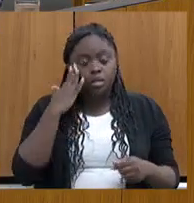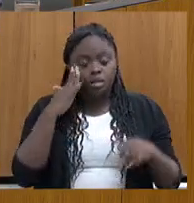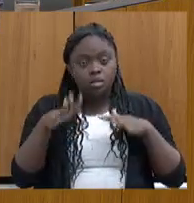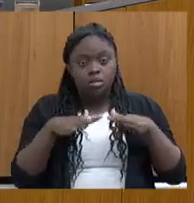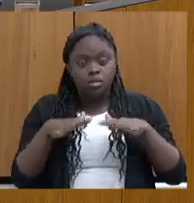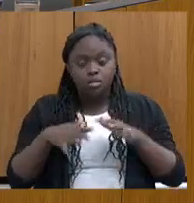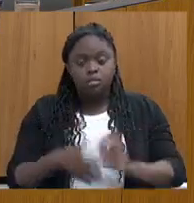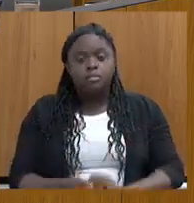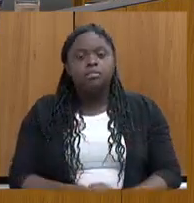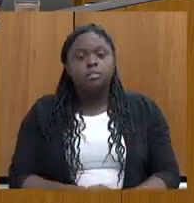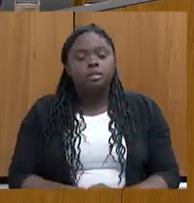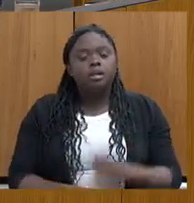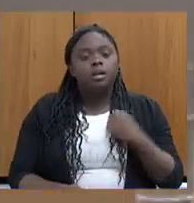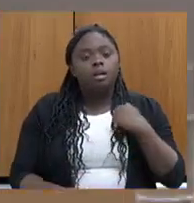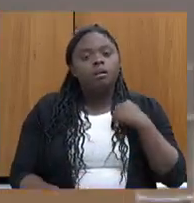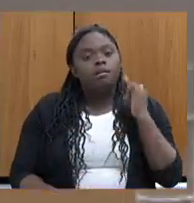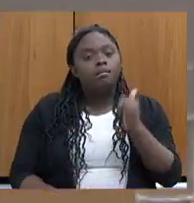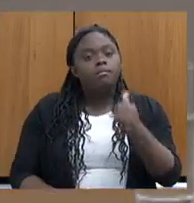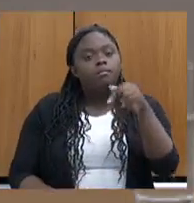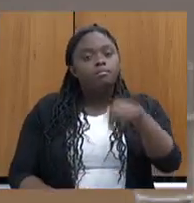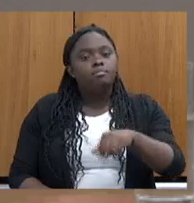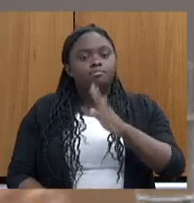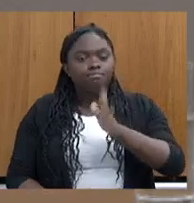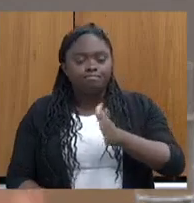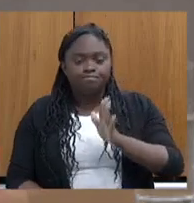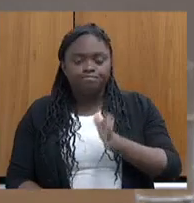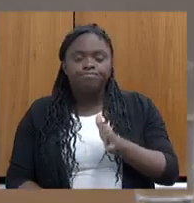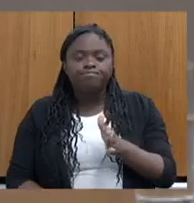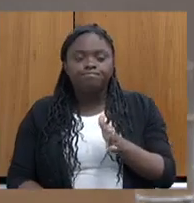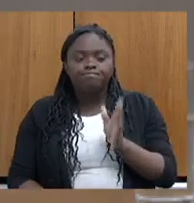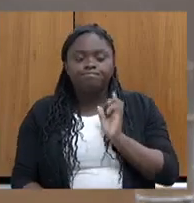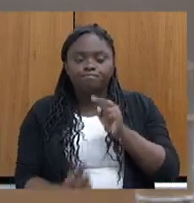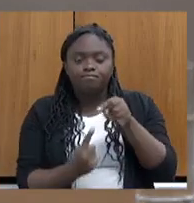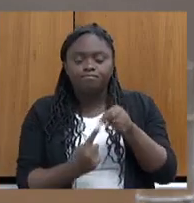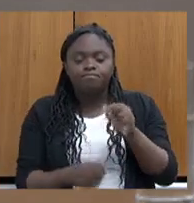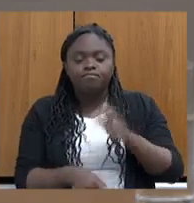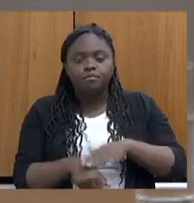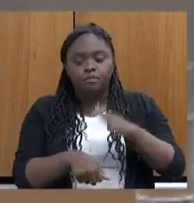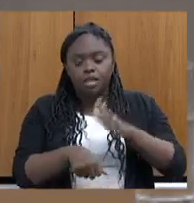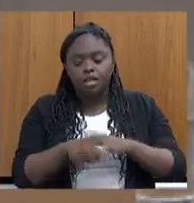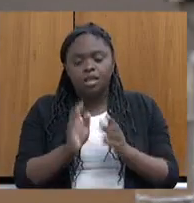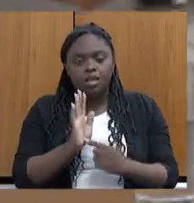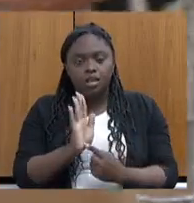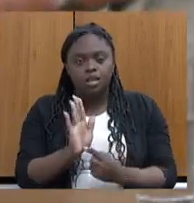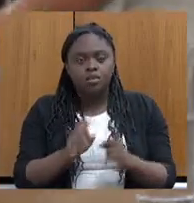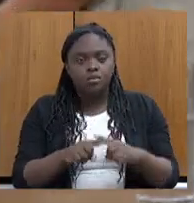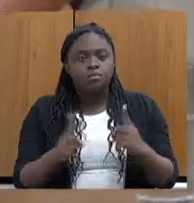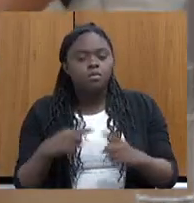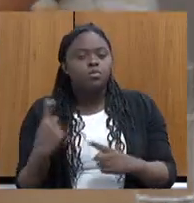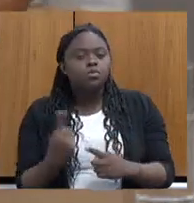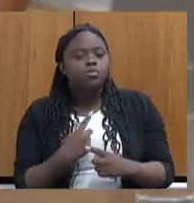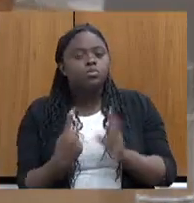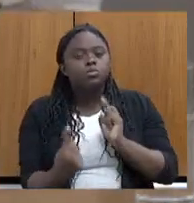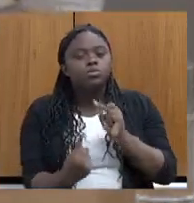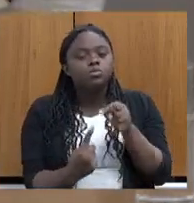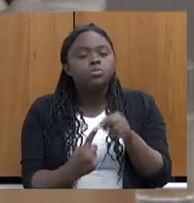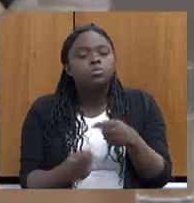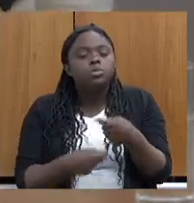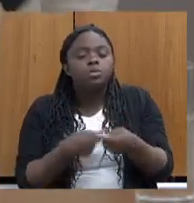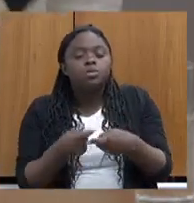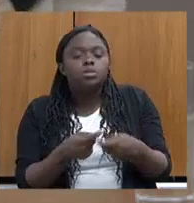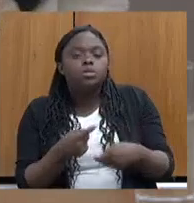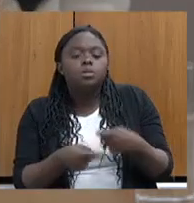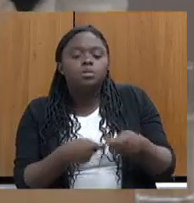Então, eu falei aqui já do fomento gerado, mas nosso objetivo também é fomentar muito a economia